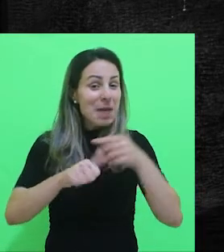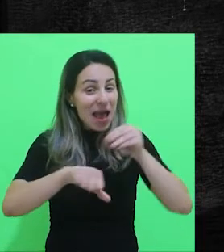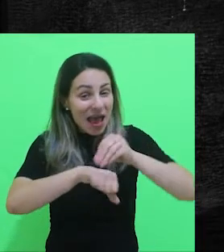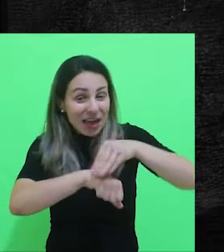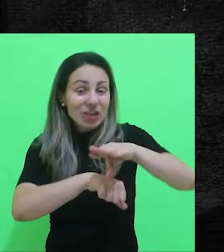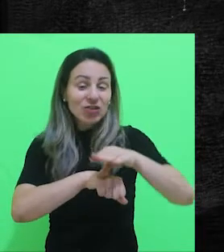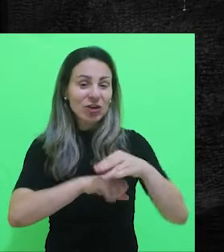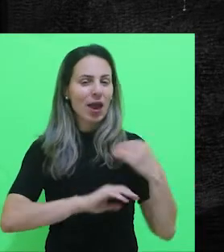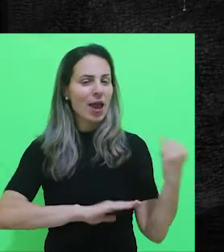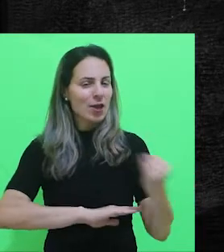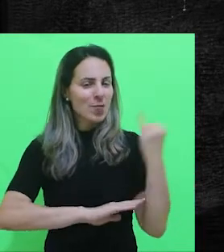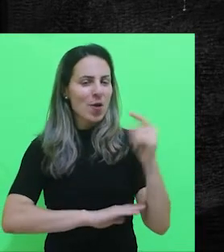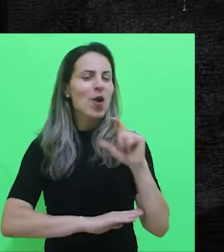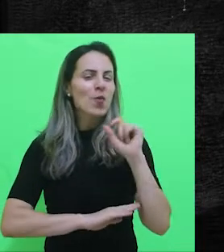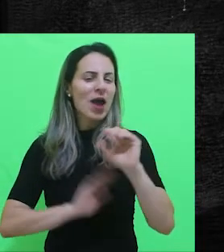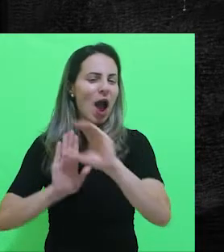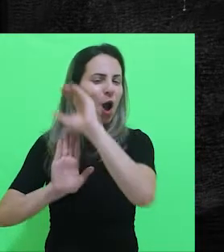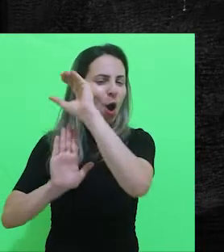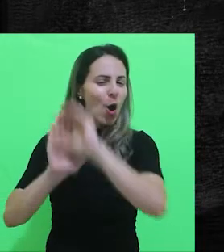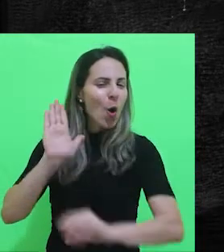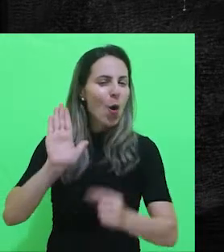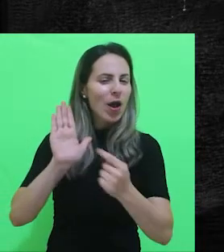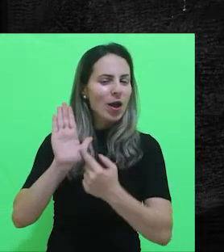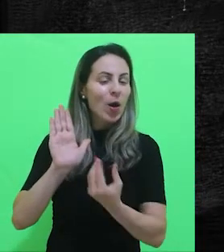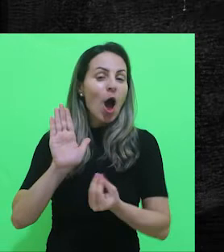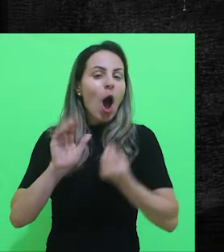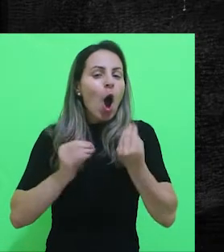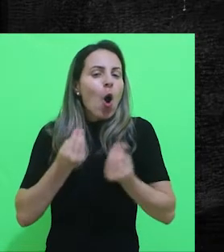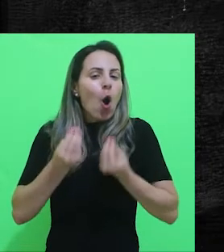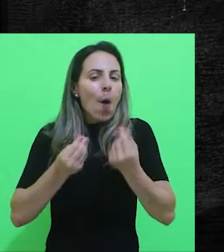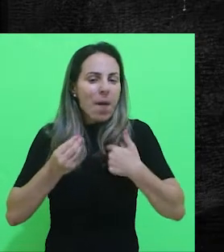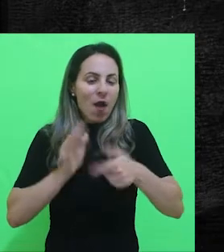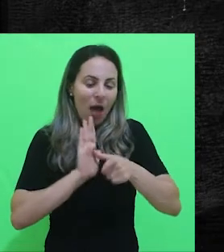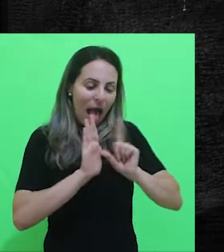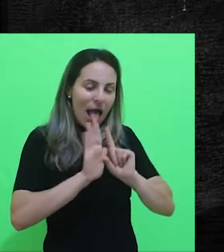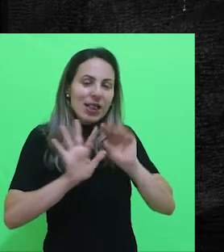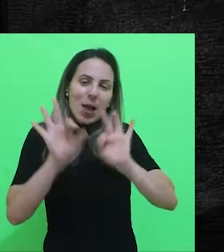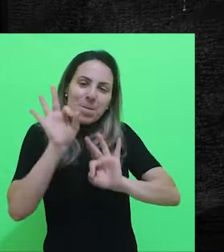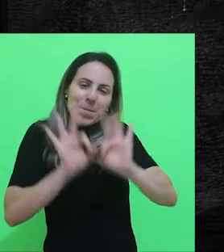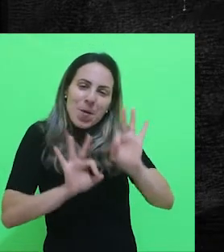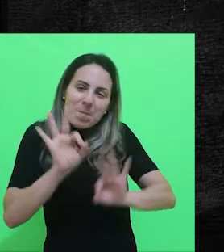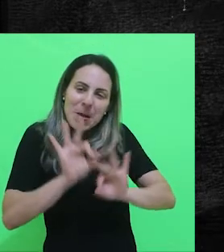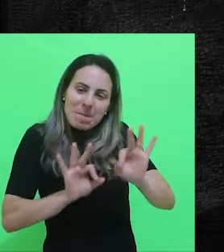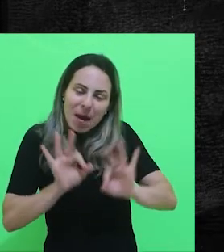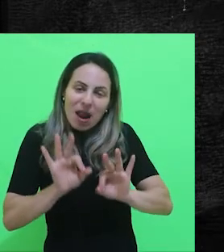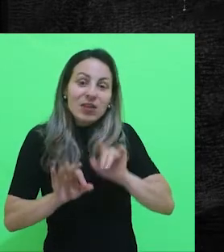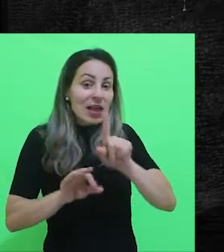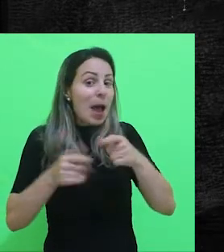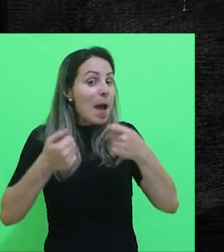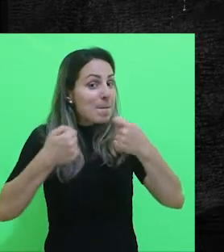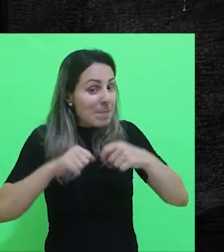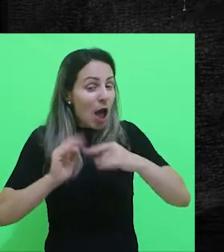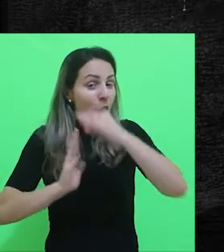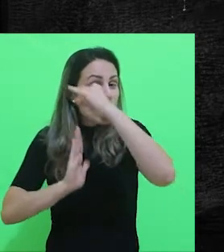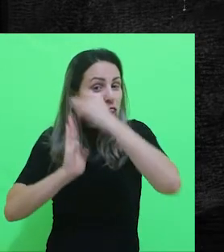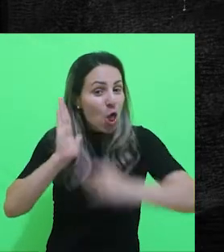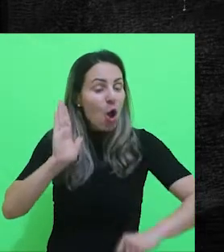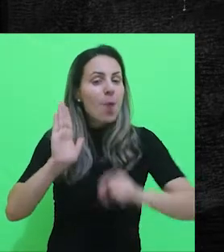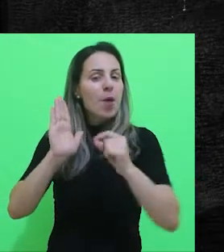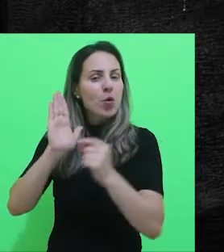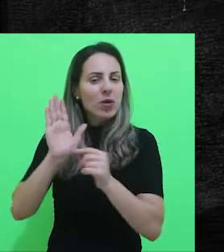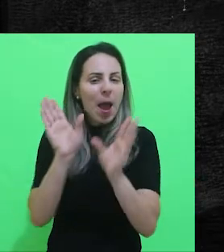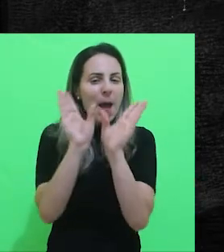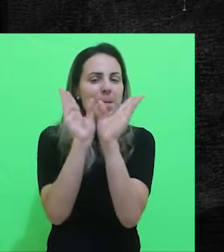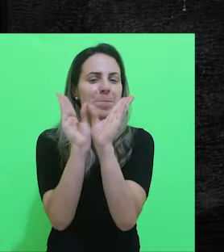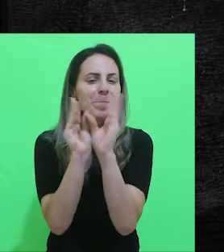importante é, claro, o próprio currículo. A elaboração do currículo é fundamental. Você precisa fazer um documento que seja breve,